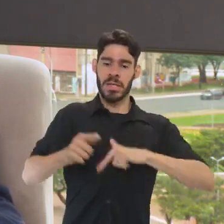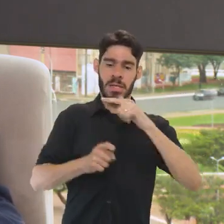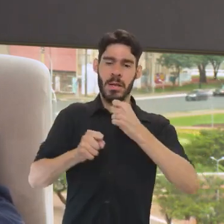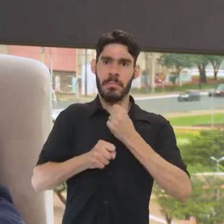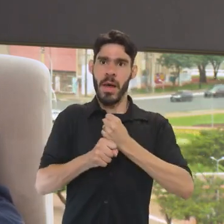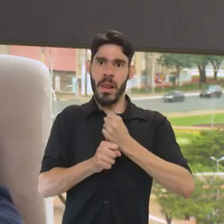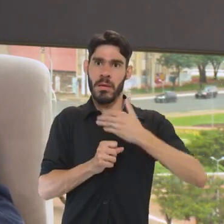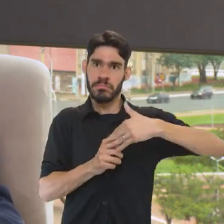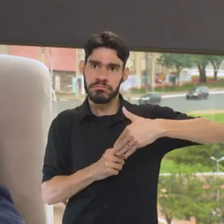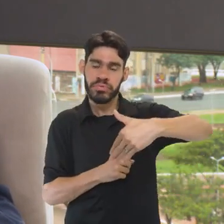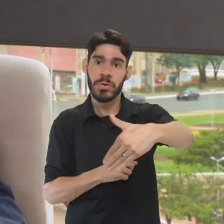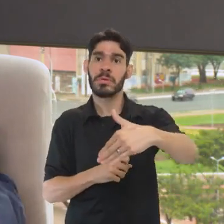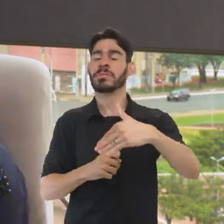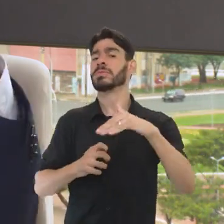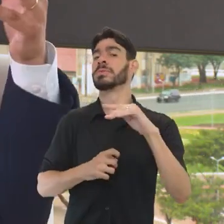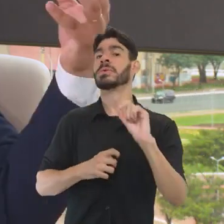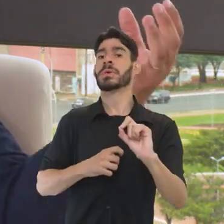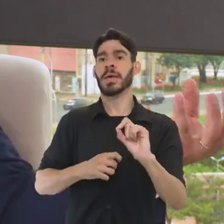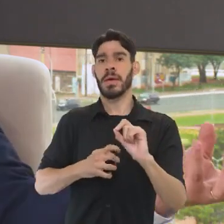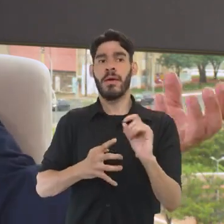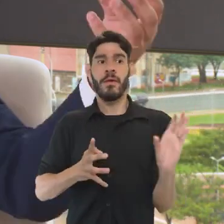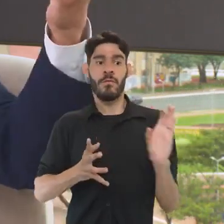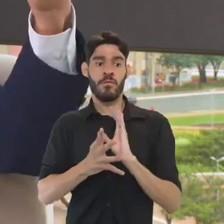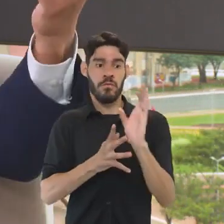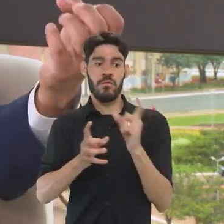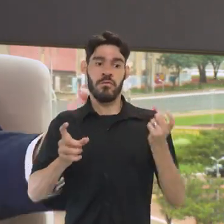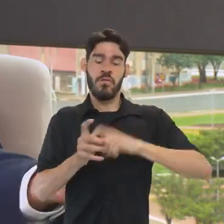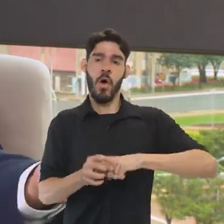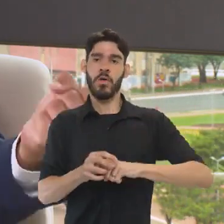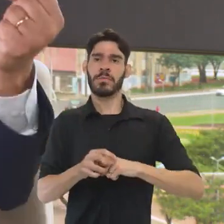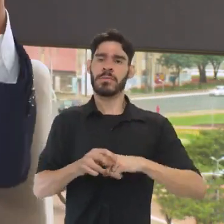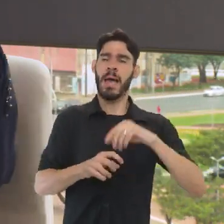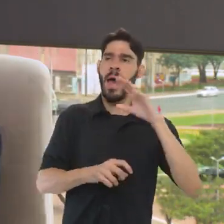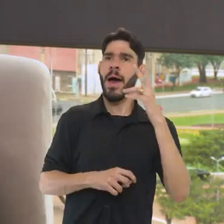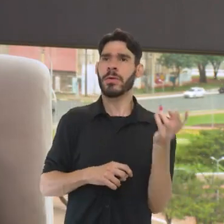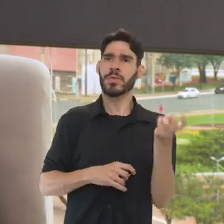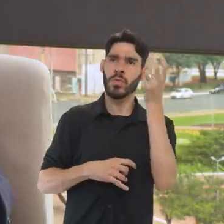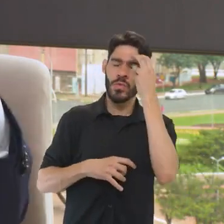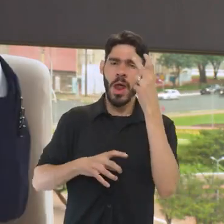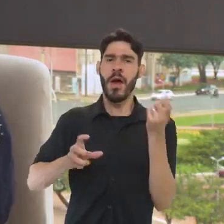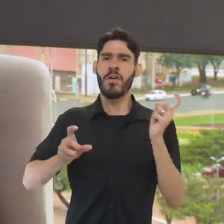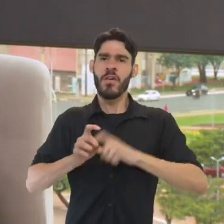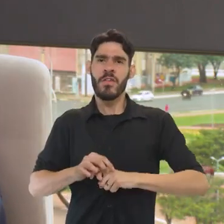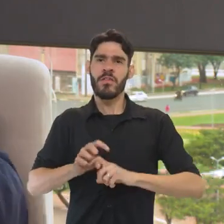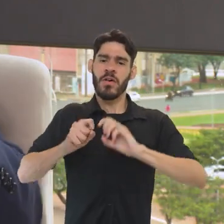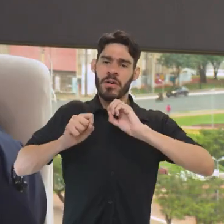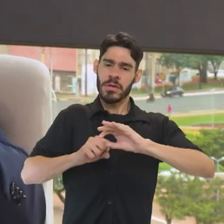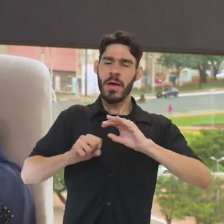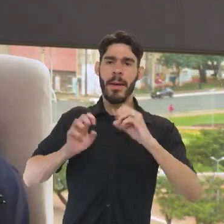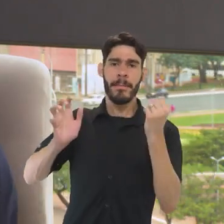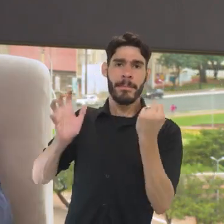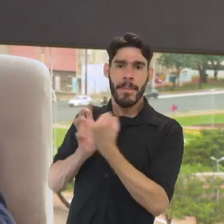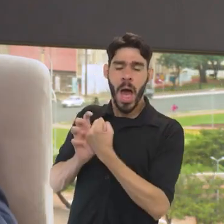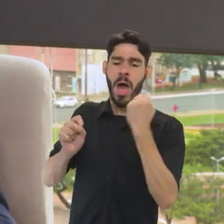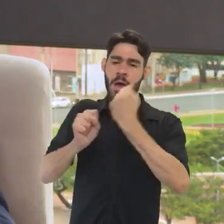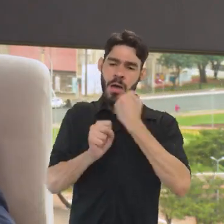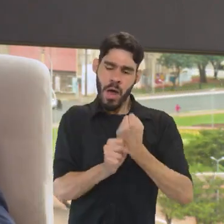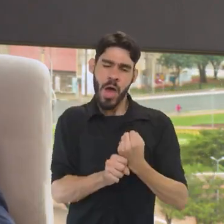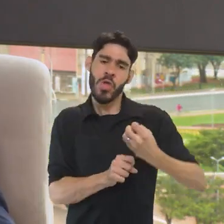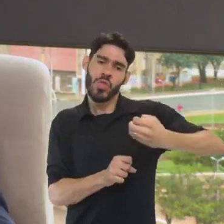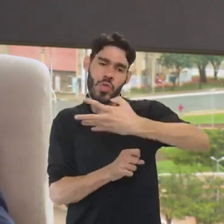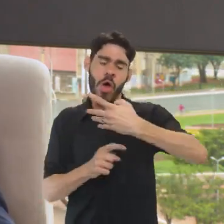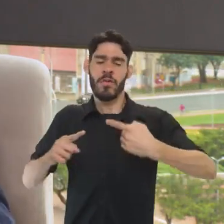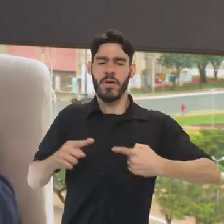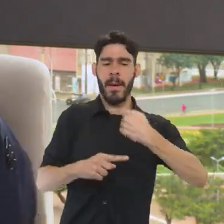para os próximos anos. Ou seja, além da recomposição orçamentária, do resgate do imaterial, da educação patrimonial das obras, uma nova forma de